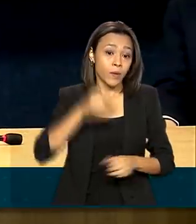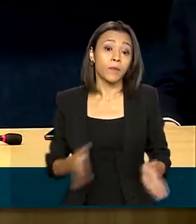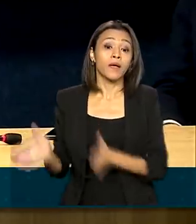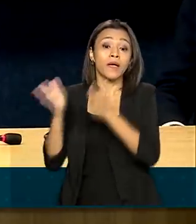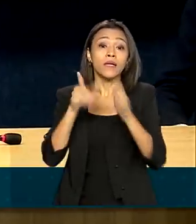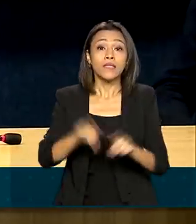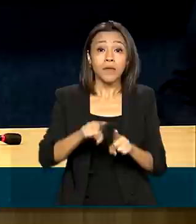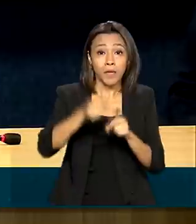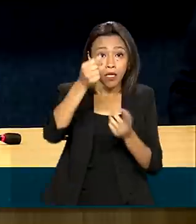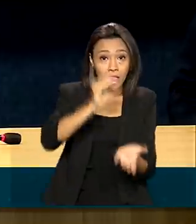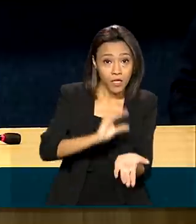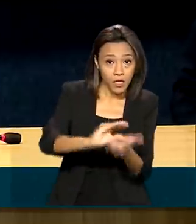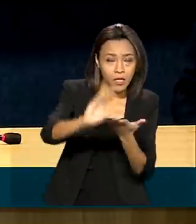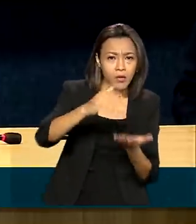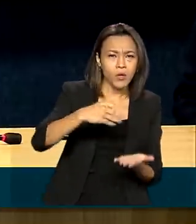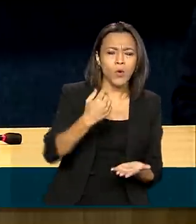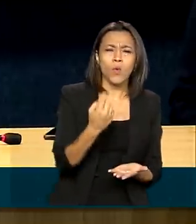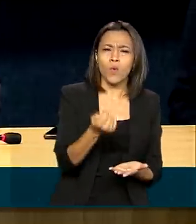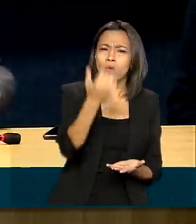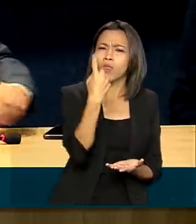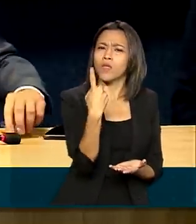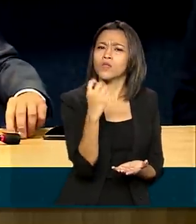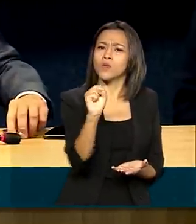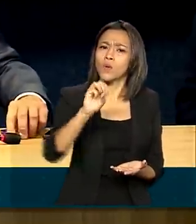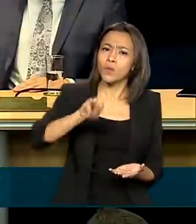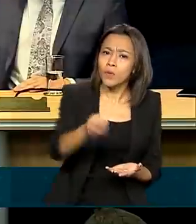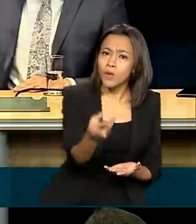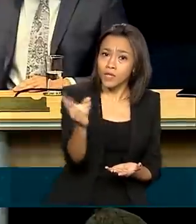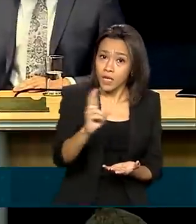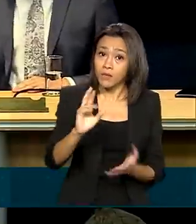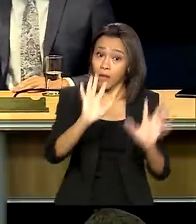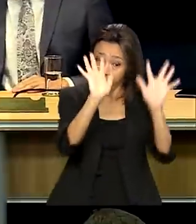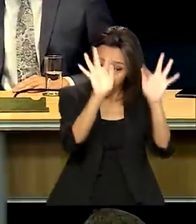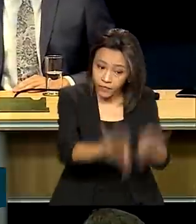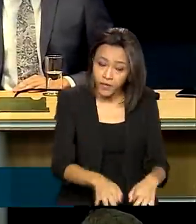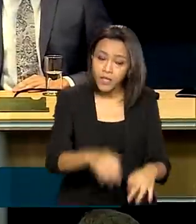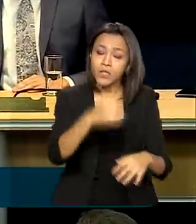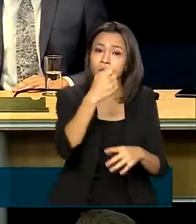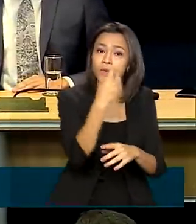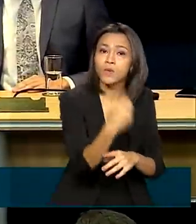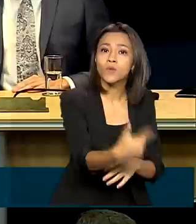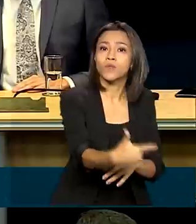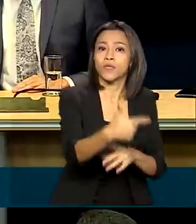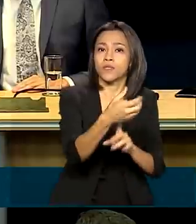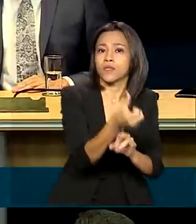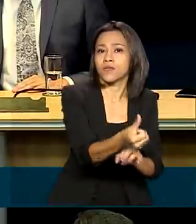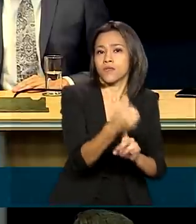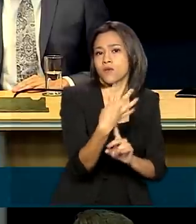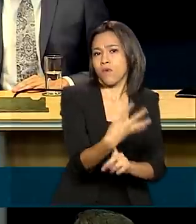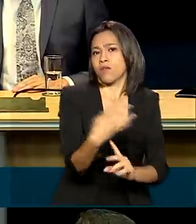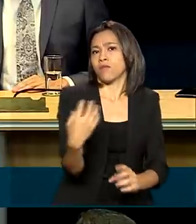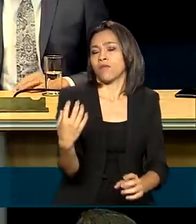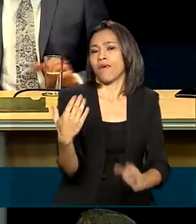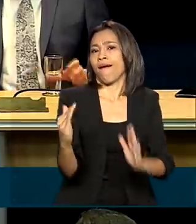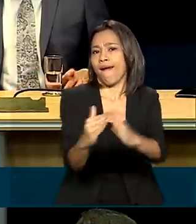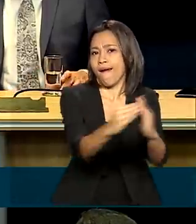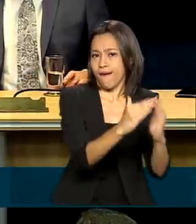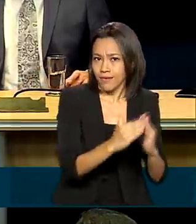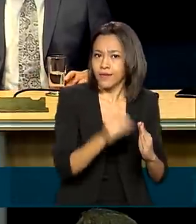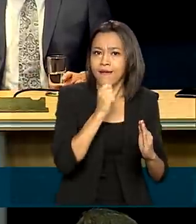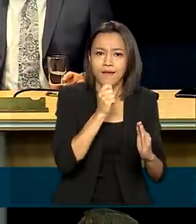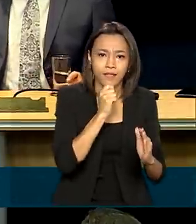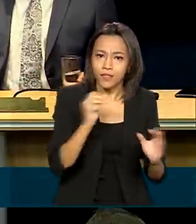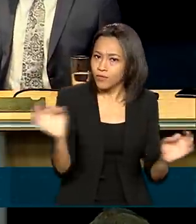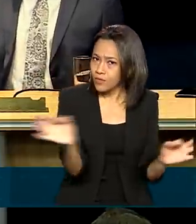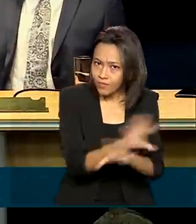18 milhões de reais para finalizar 274 unidades habitacionais do residencial